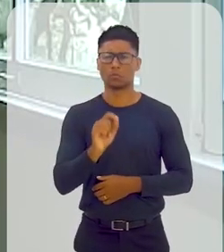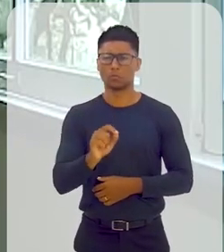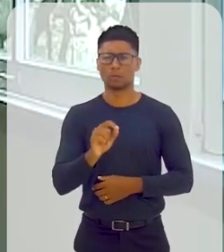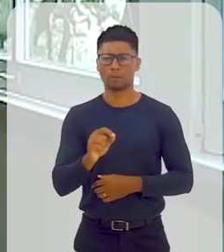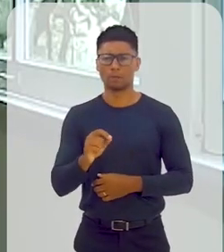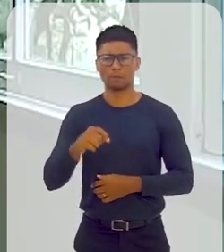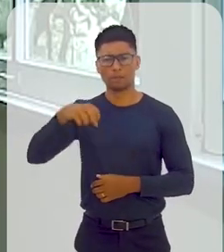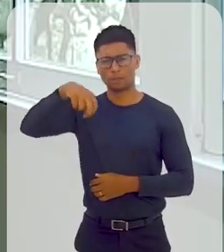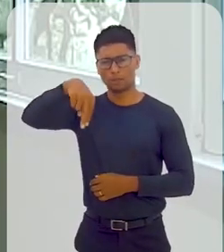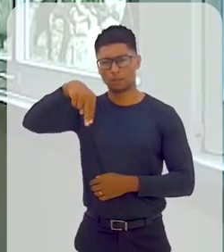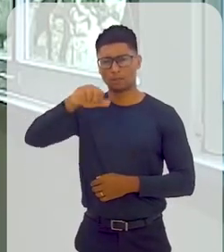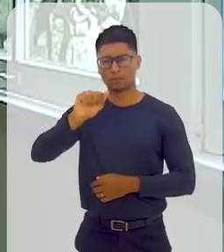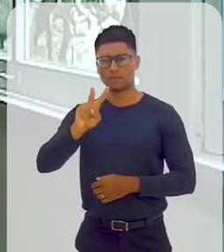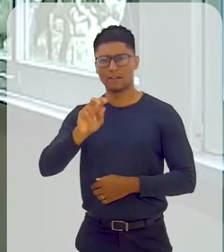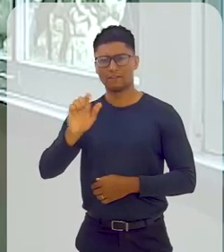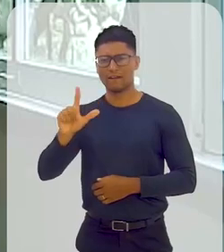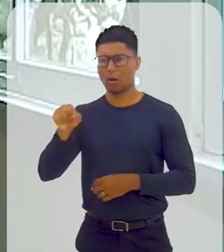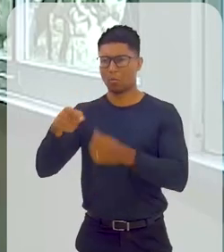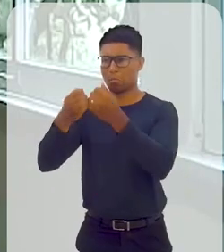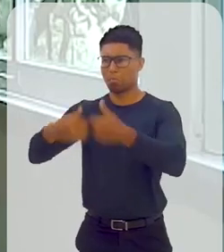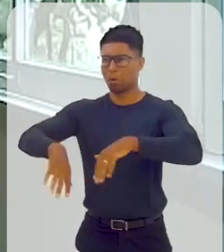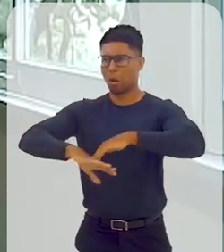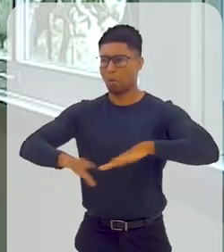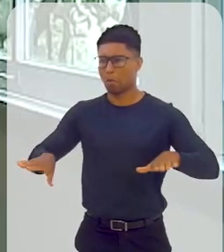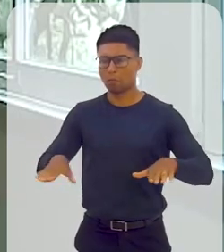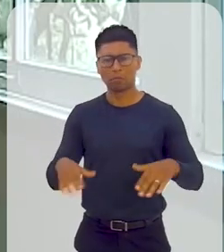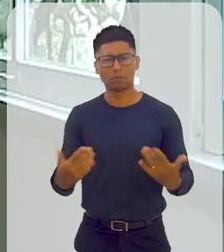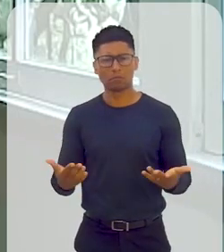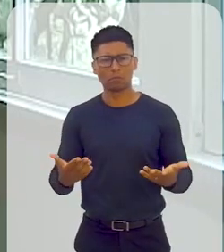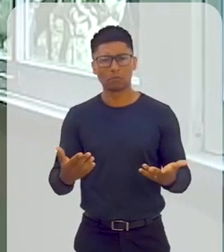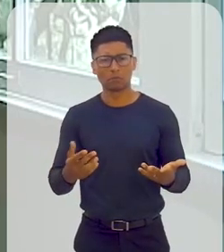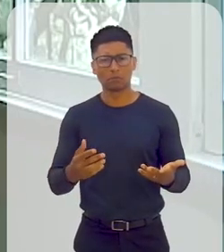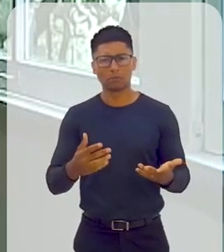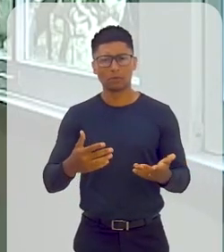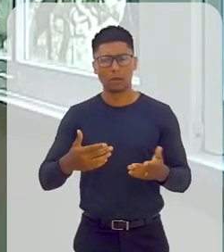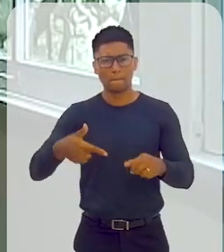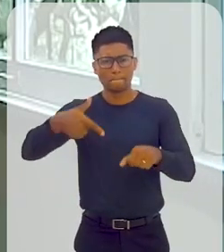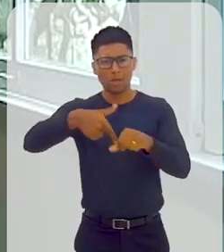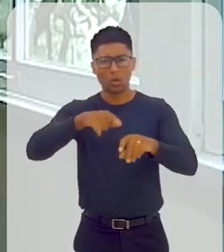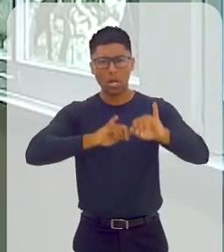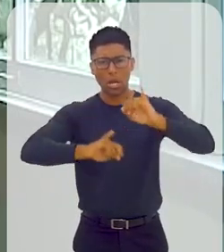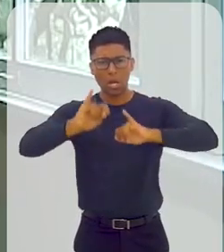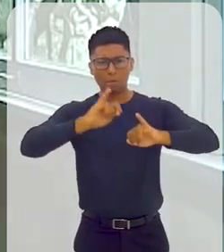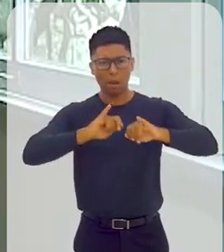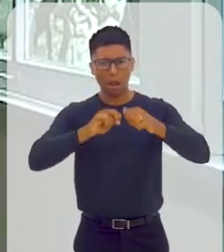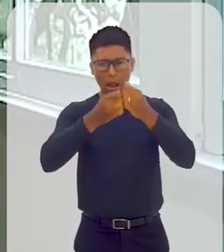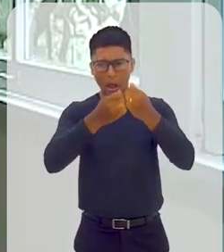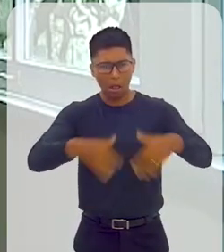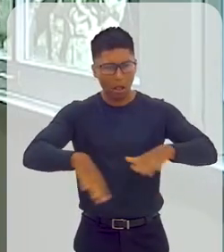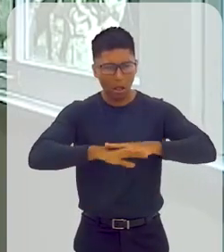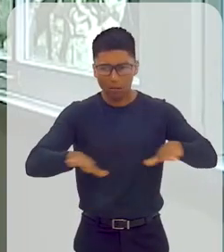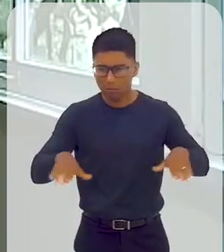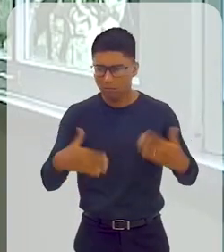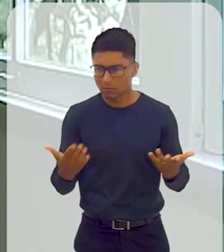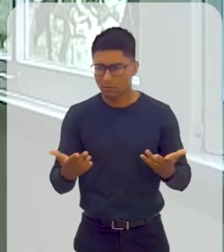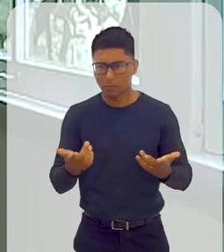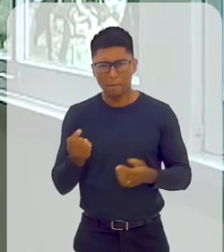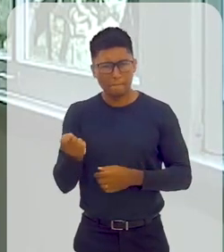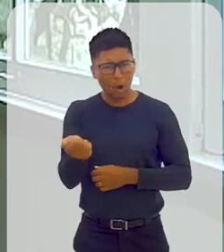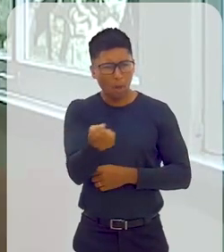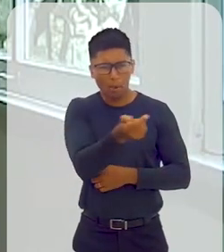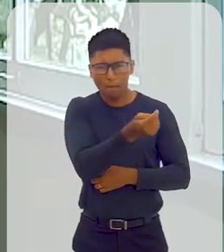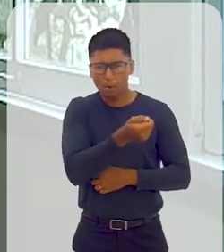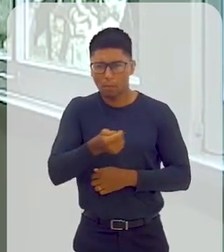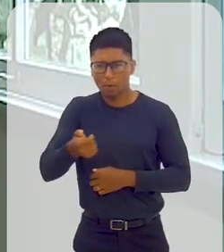existem mais indústrias. São pouquíssimas as indústrias no estado do Rio de Janeiro. Ora, se nós formos construir alguma